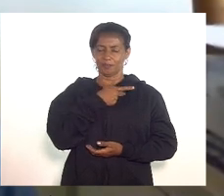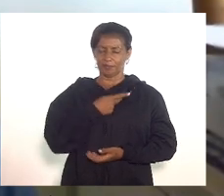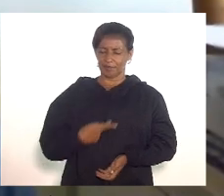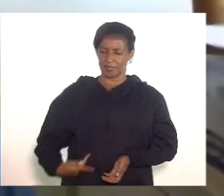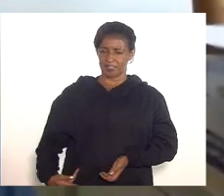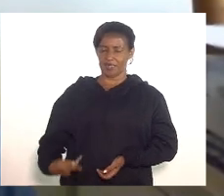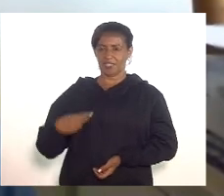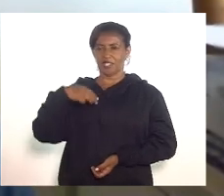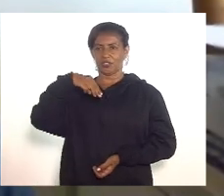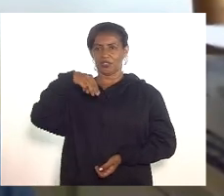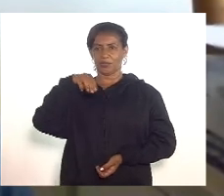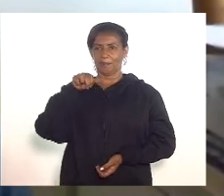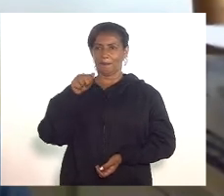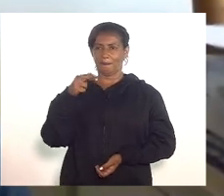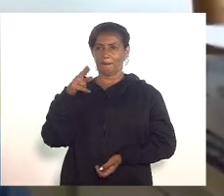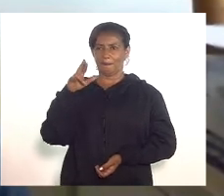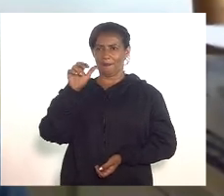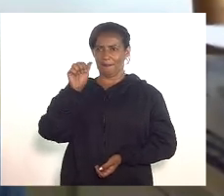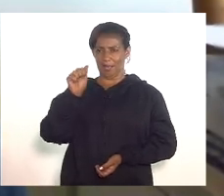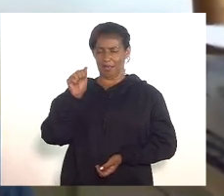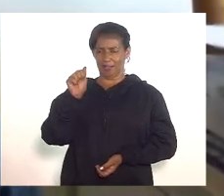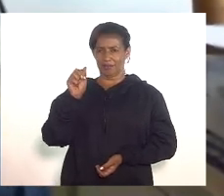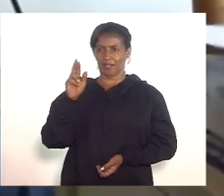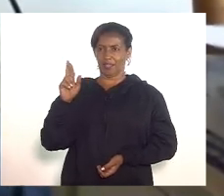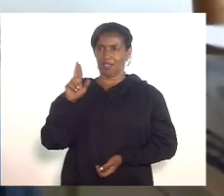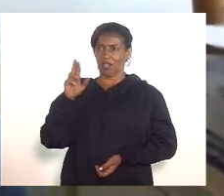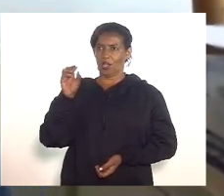Rocha senhoras